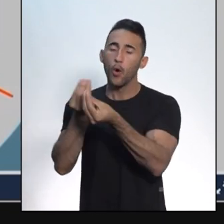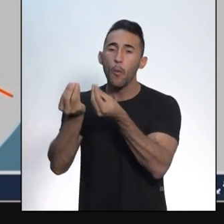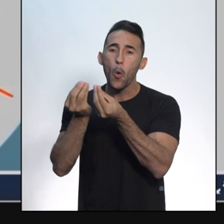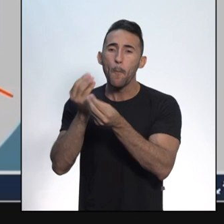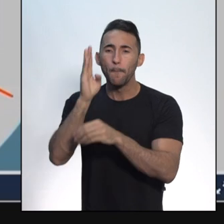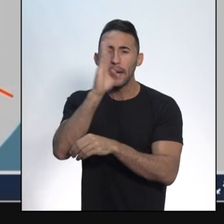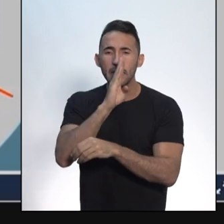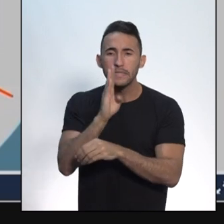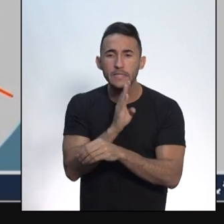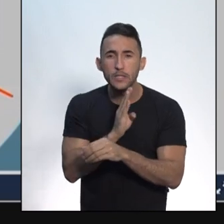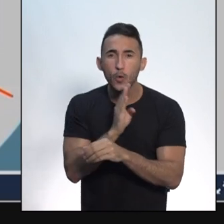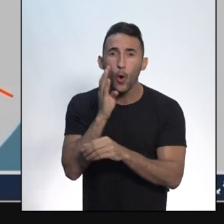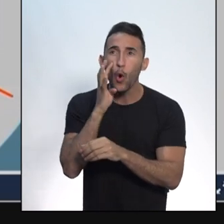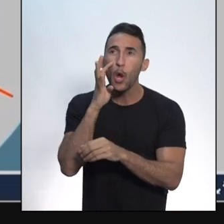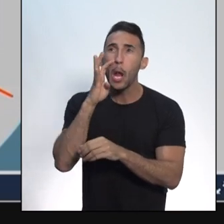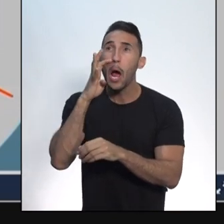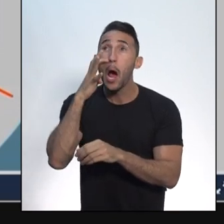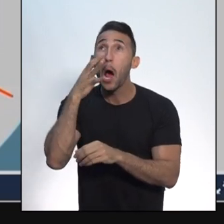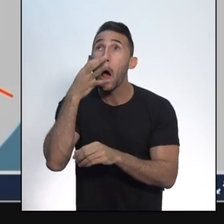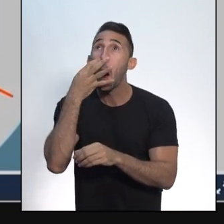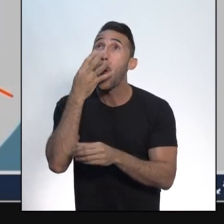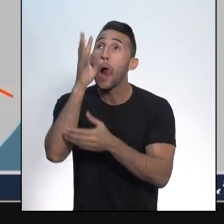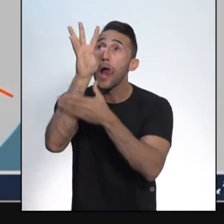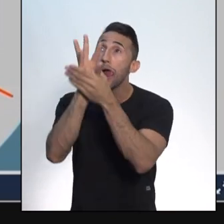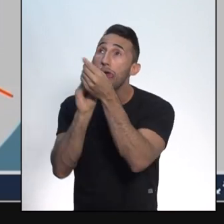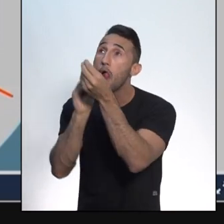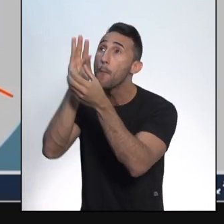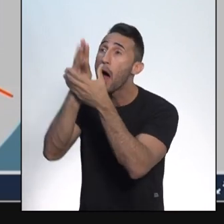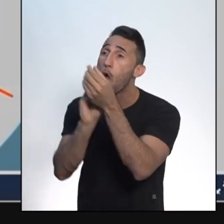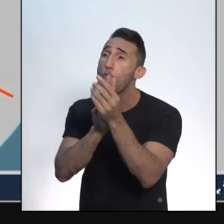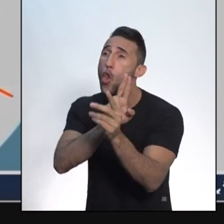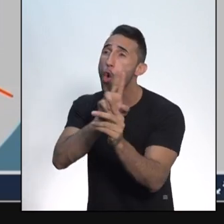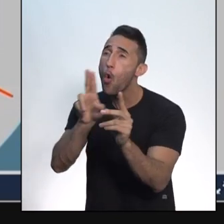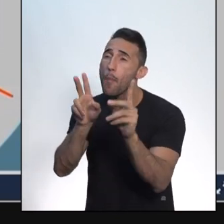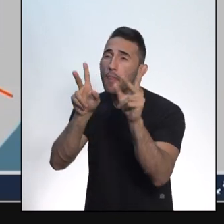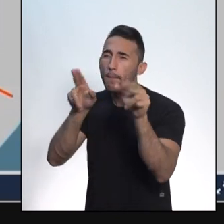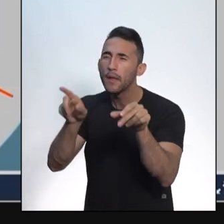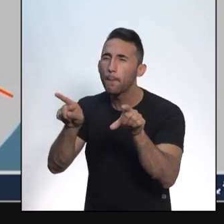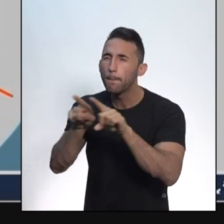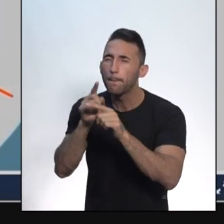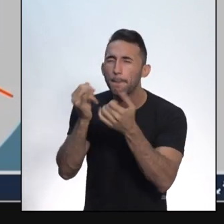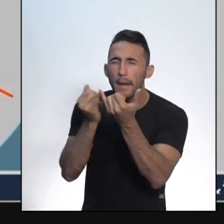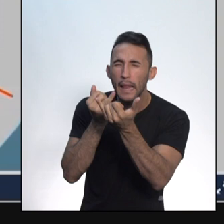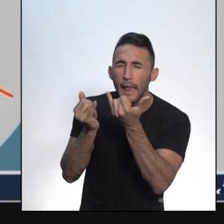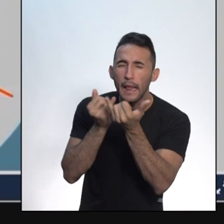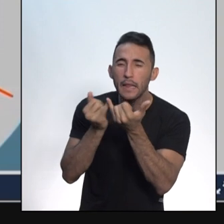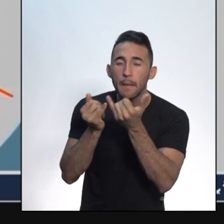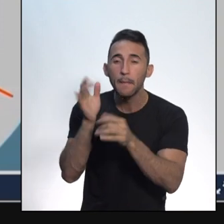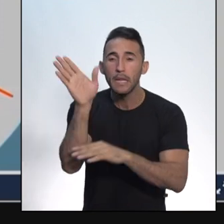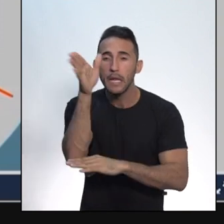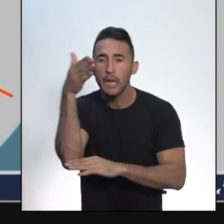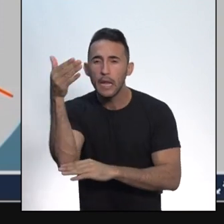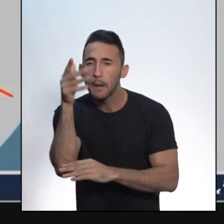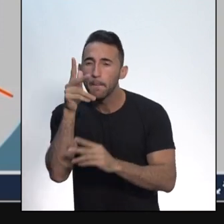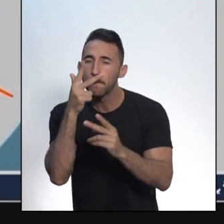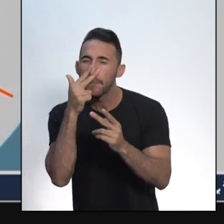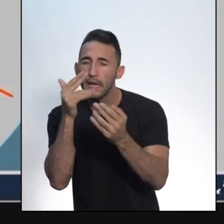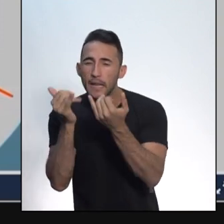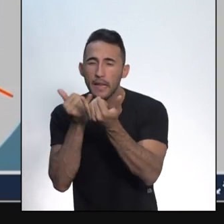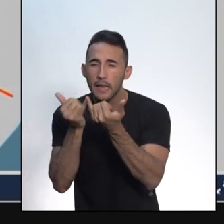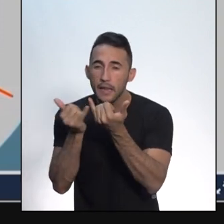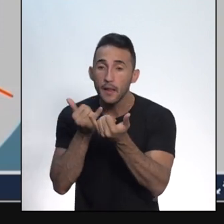olhava para os Estados Unidos, quando o Brasil copiava o nome dos Estados Unidos, quando o Brasil copiava a bandeira dos Estados Unidos,